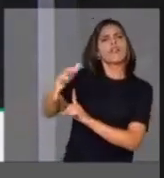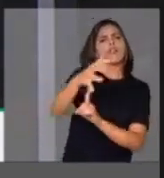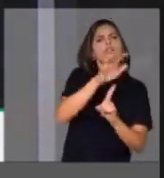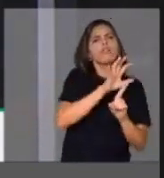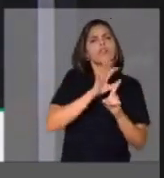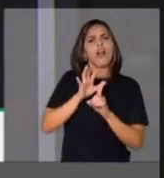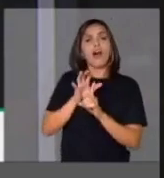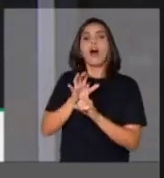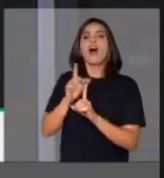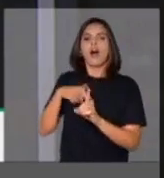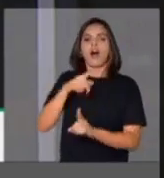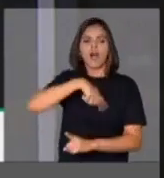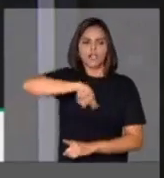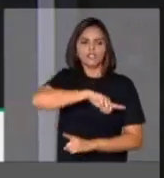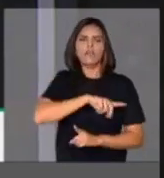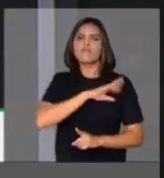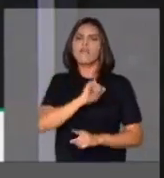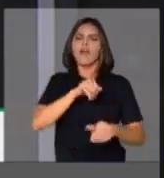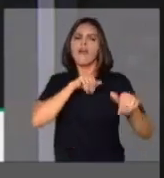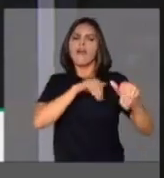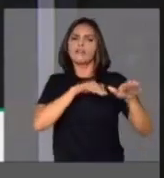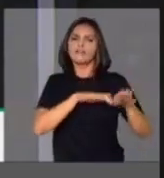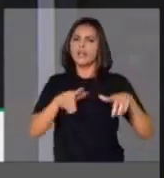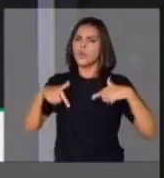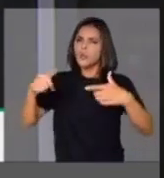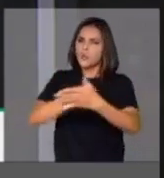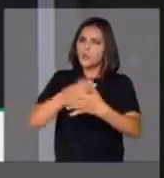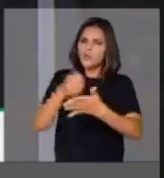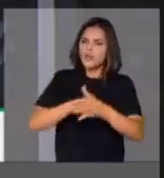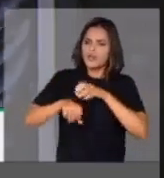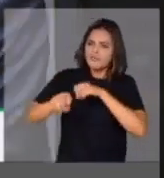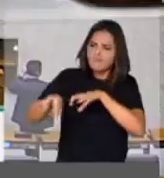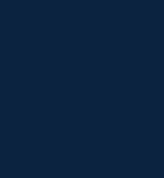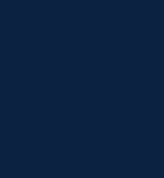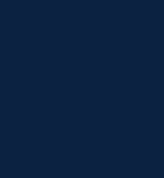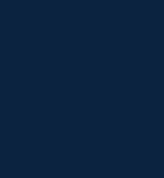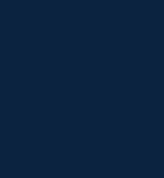pessoas dispostas a lutar por uma educação melhor no Brasil. Muito obrigado, seu presidente.